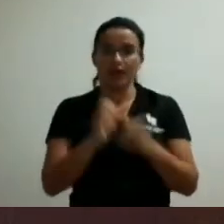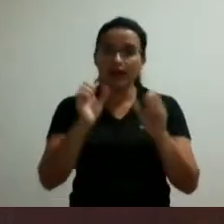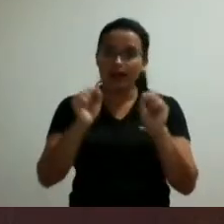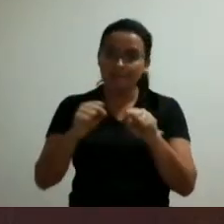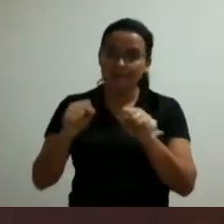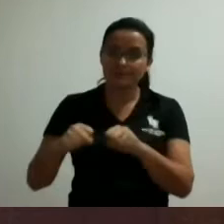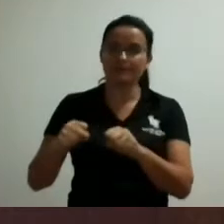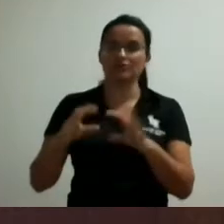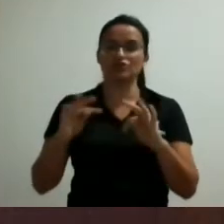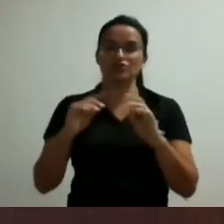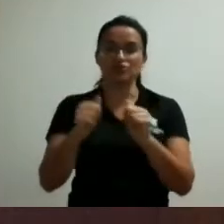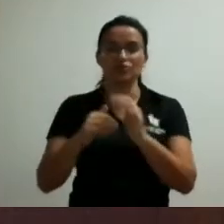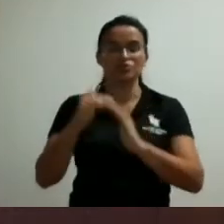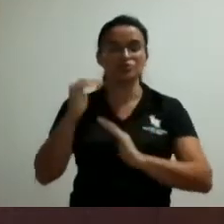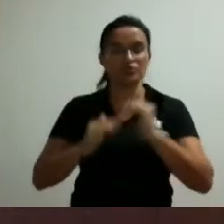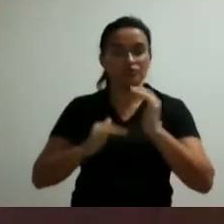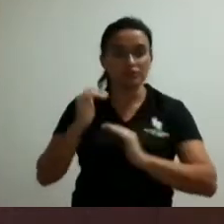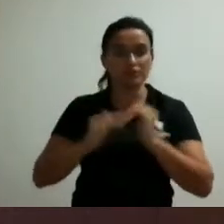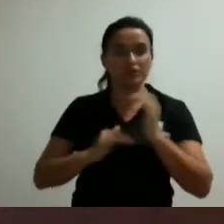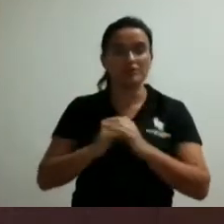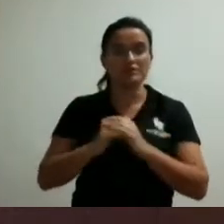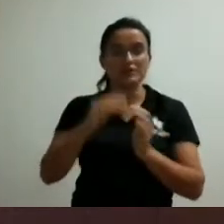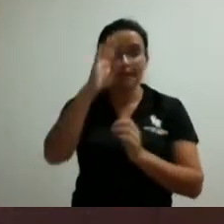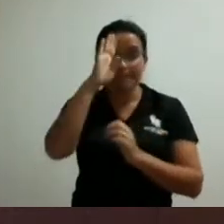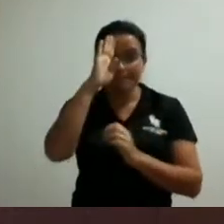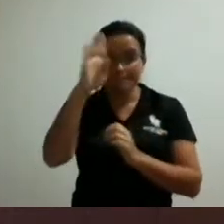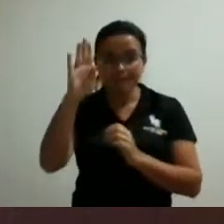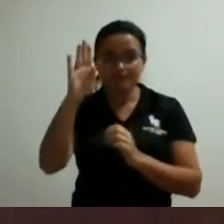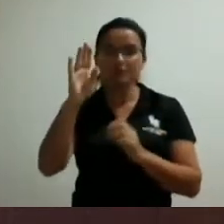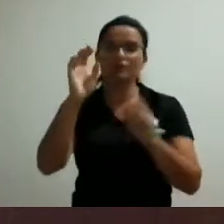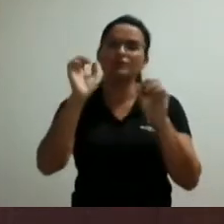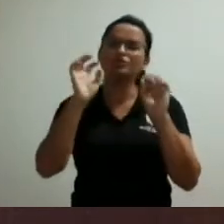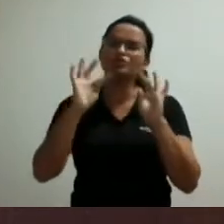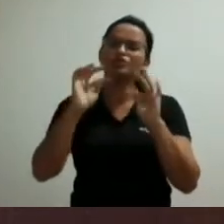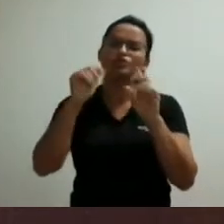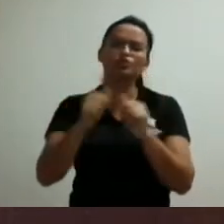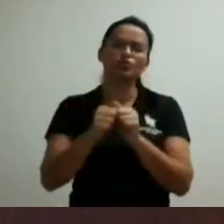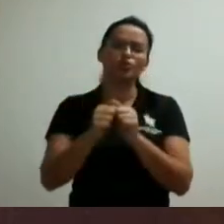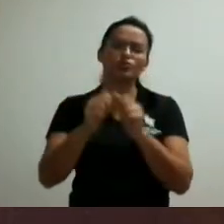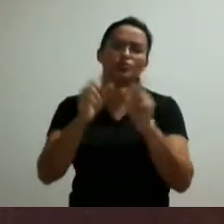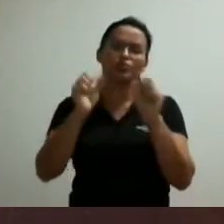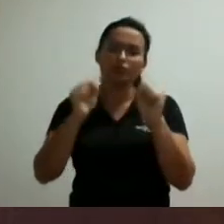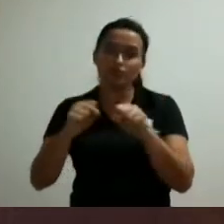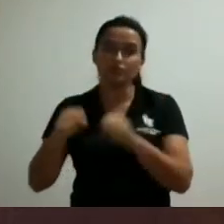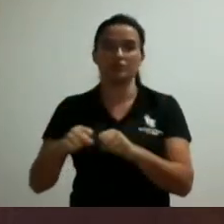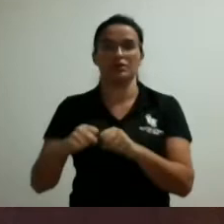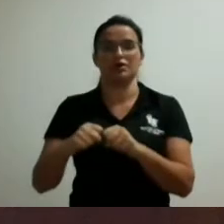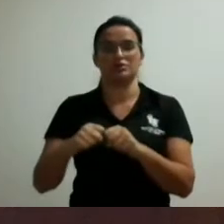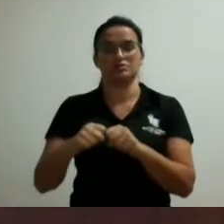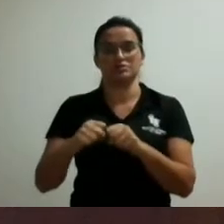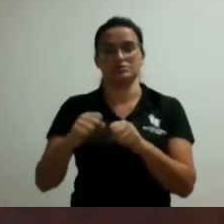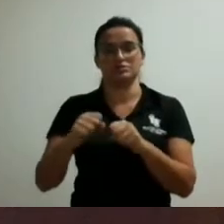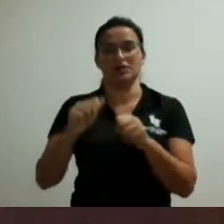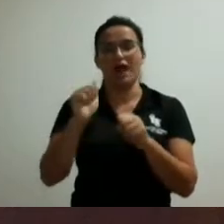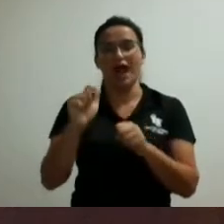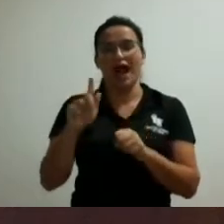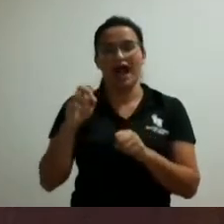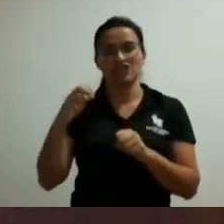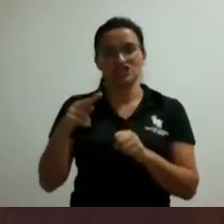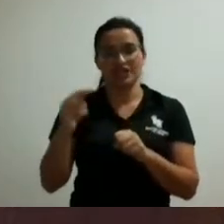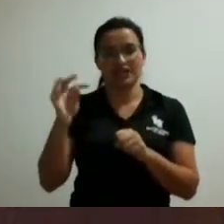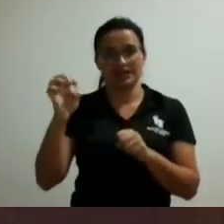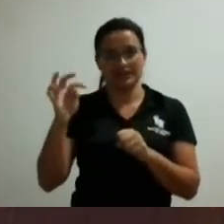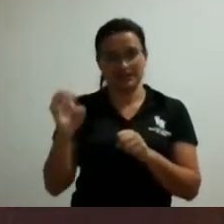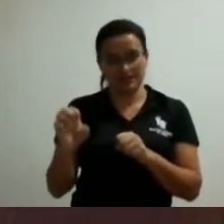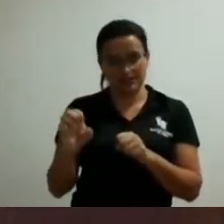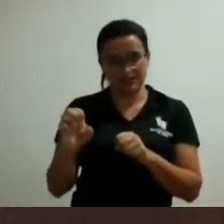nossos profissionais principalmente os profissionais de atenção primária os agentes comunitários de saúde e surgiu também uma